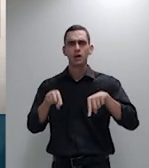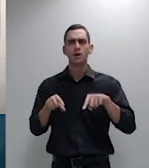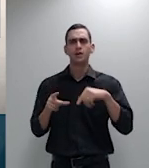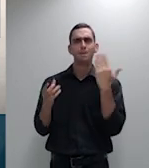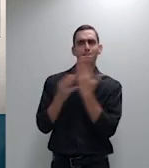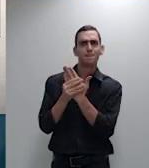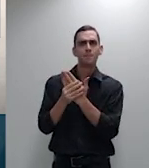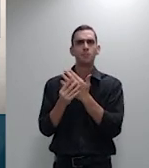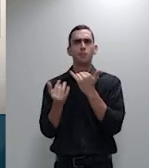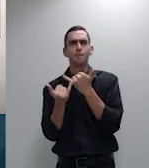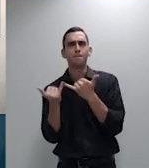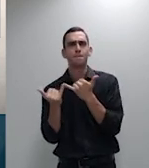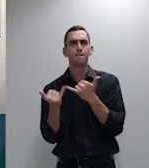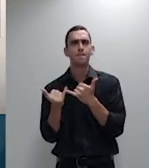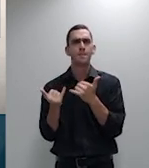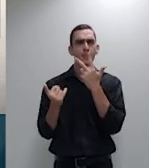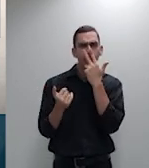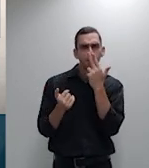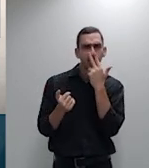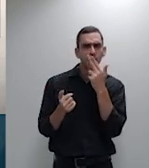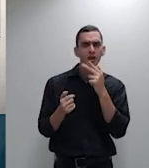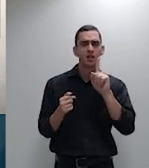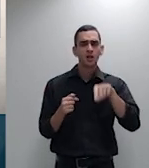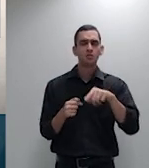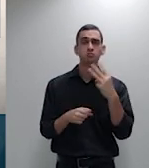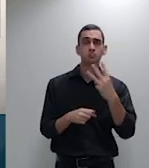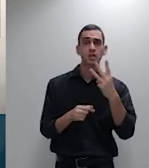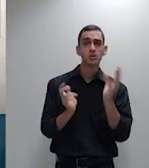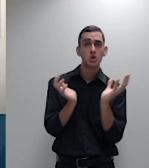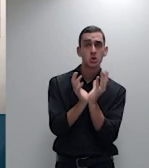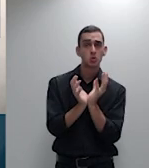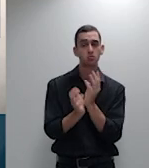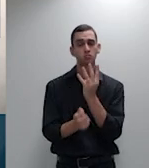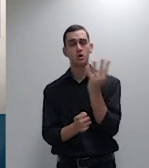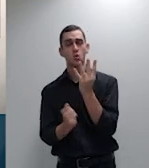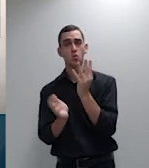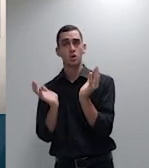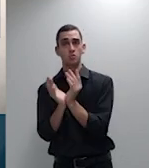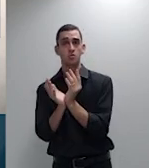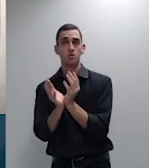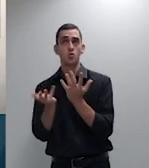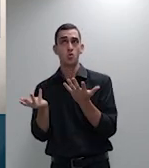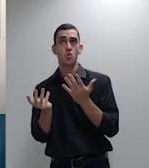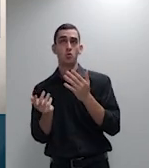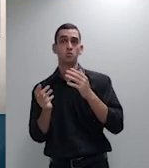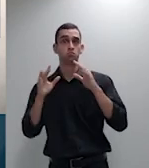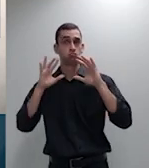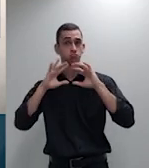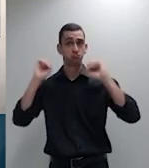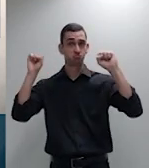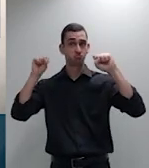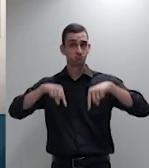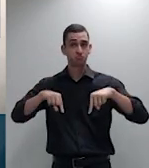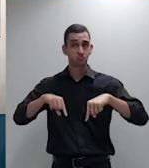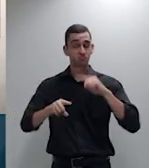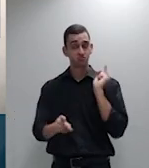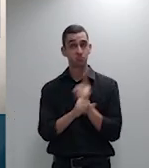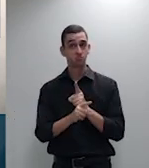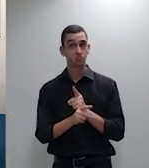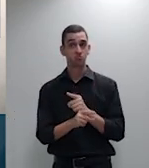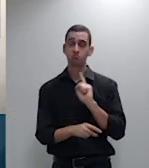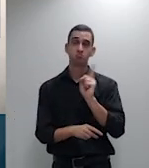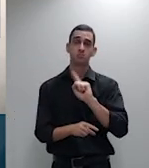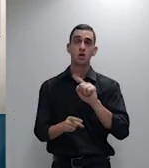terceira curva seja da quarta curva do superior tribunal de justiça invertendo o ônus da prova